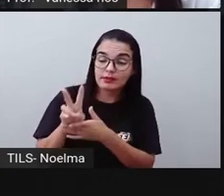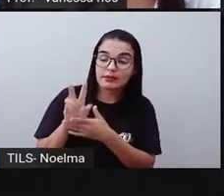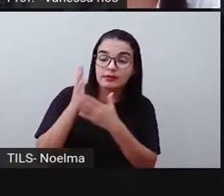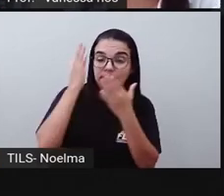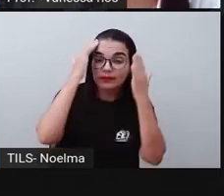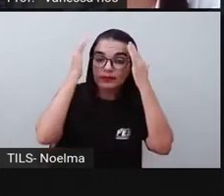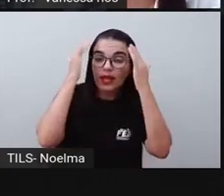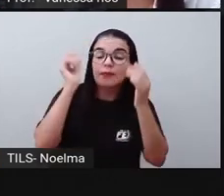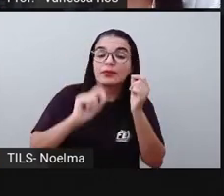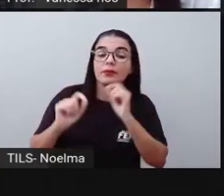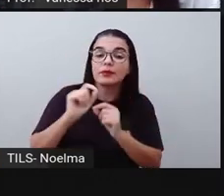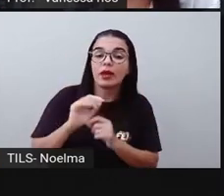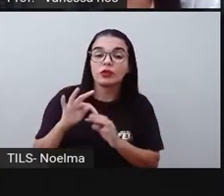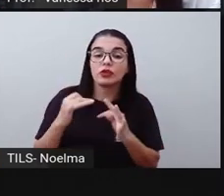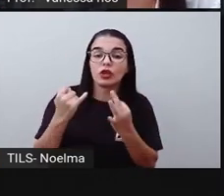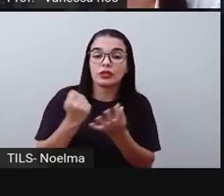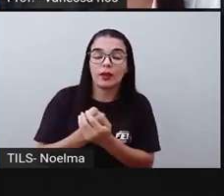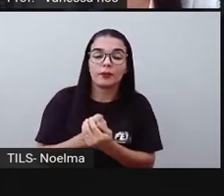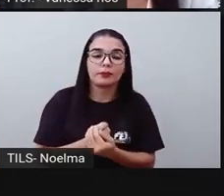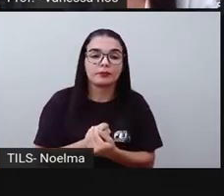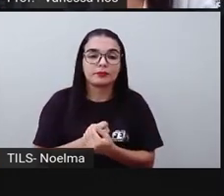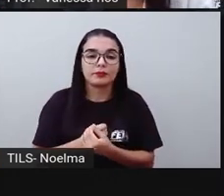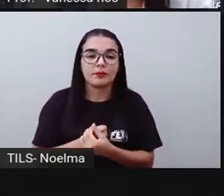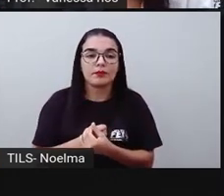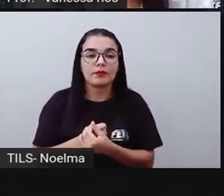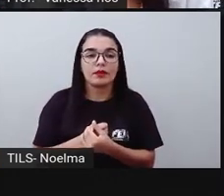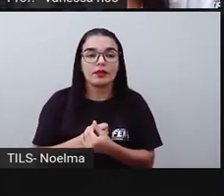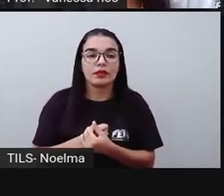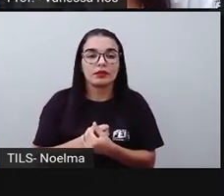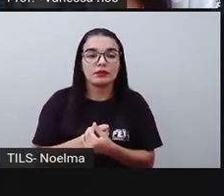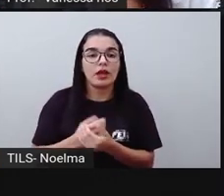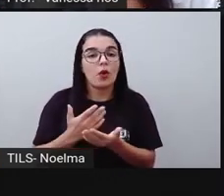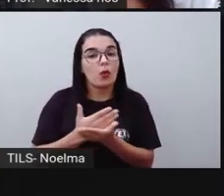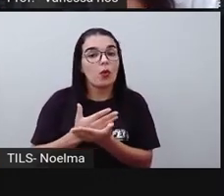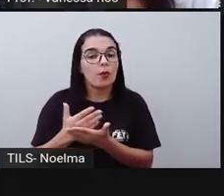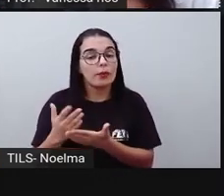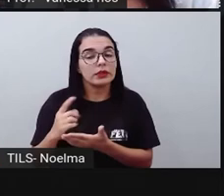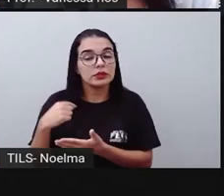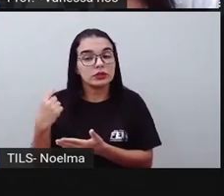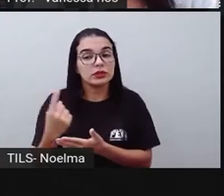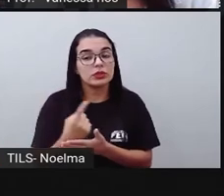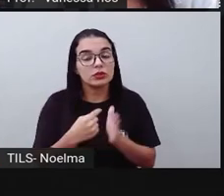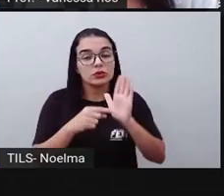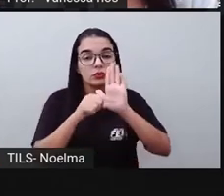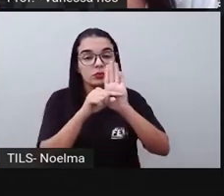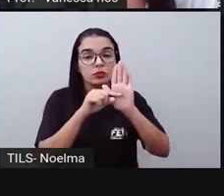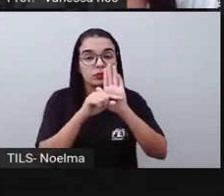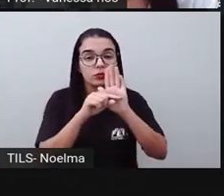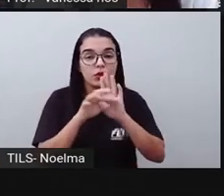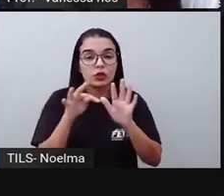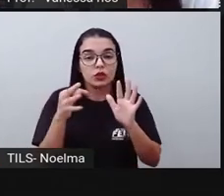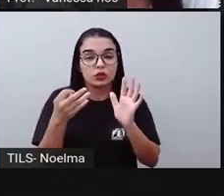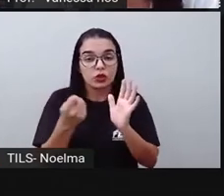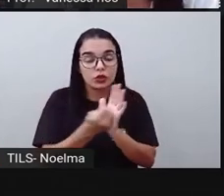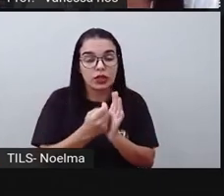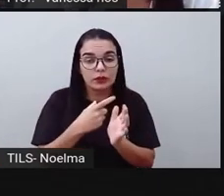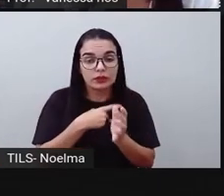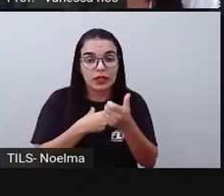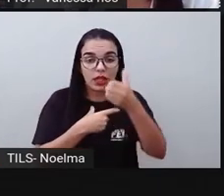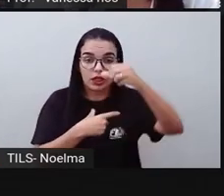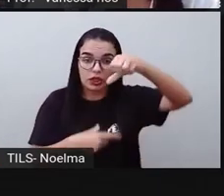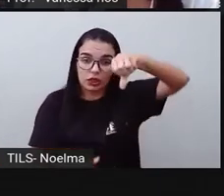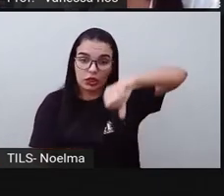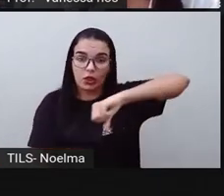identificar o valor total, que é o início da nossa operação. Então, no total, nós temos nove bolinhas.